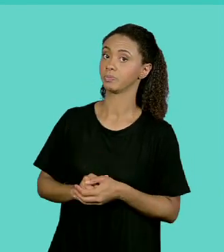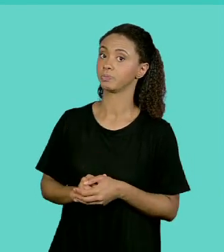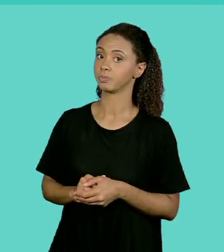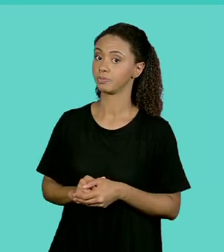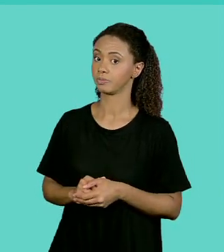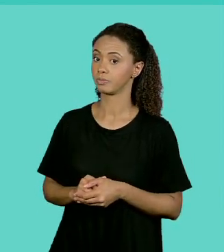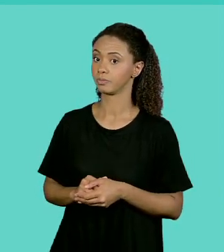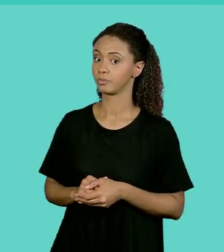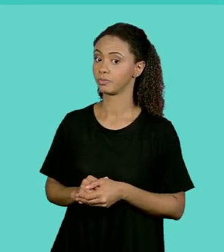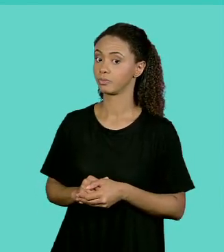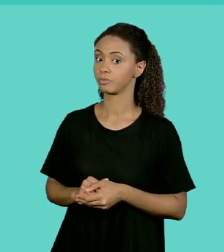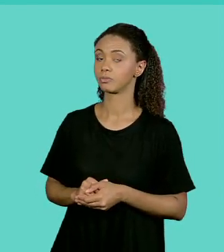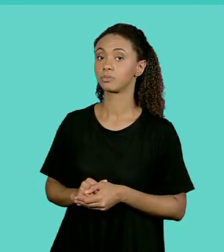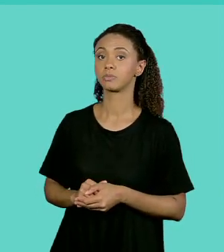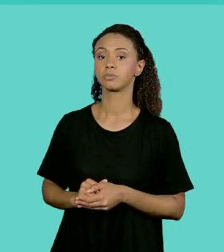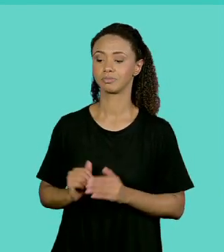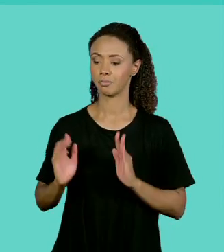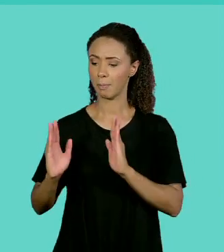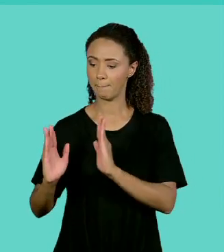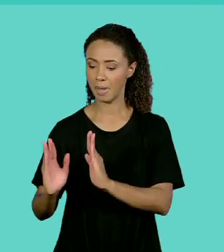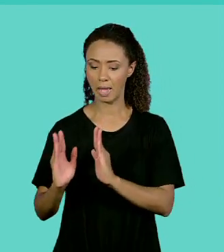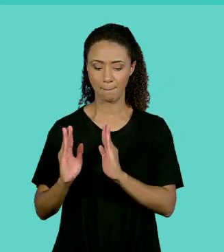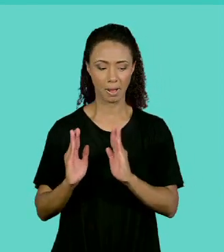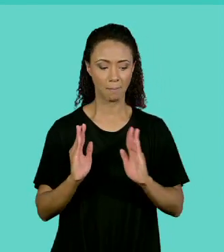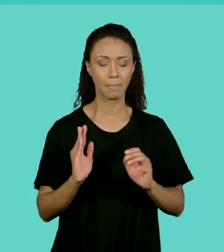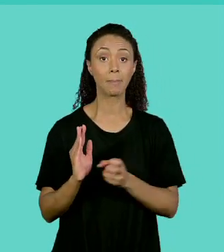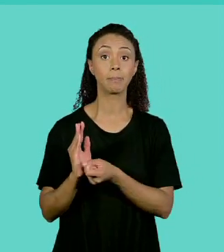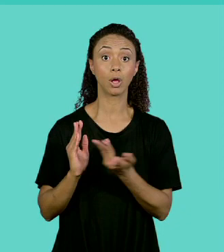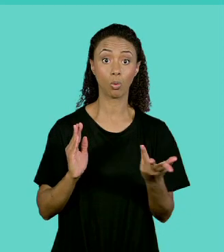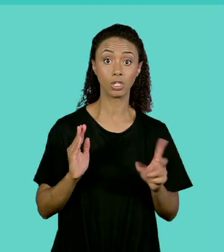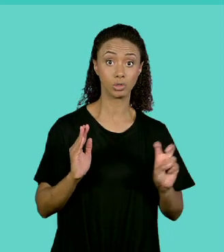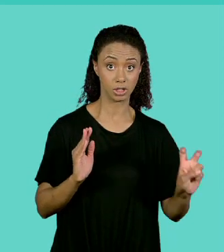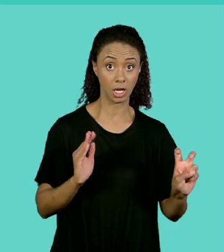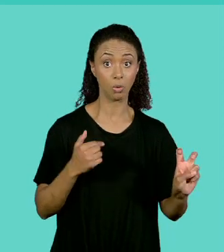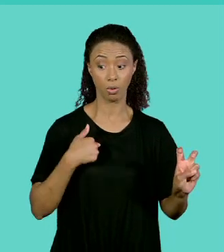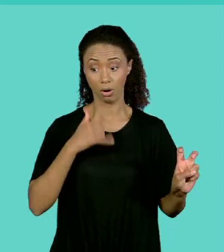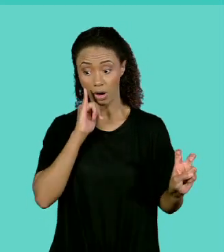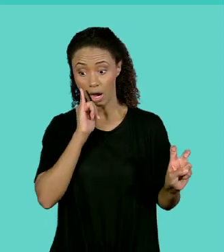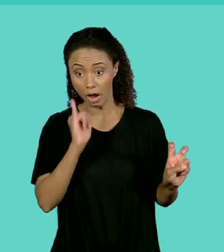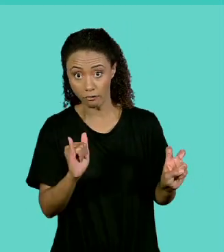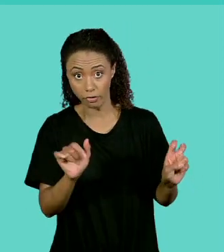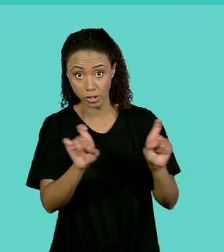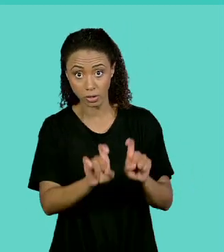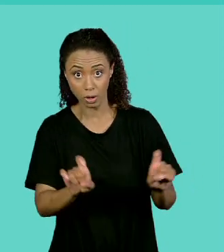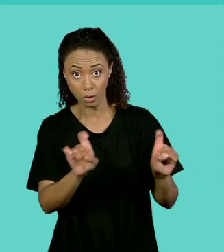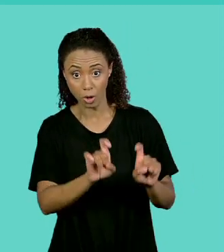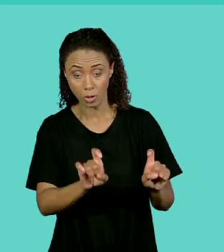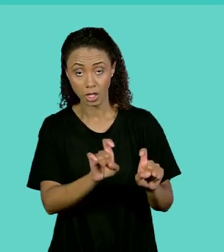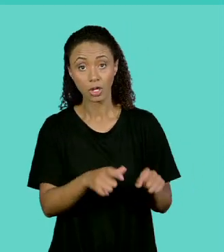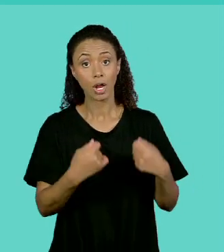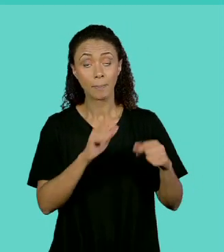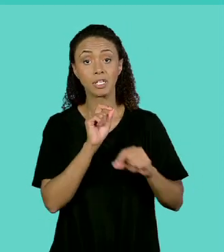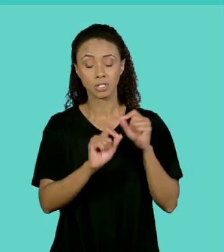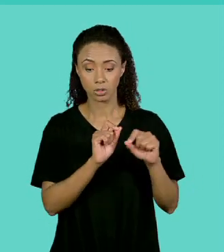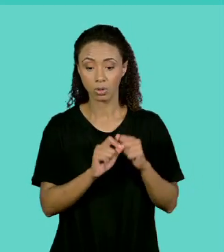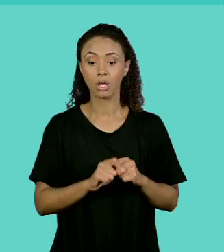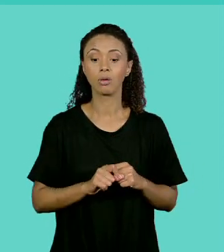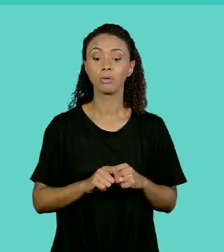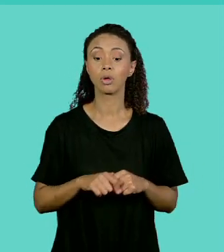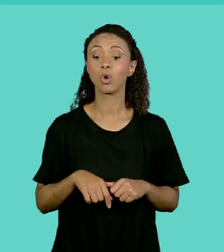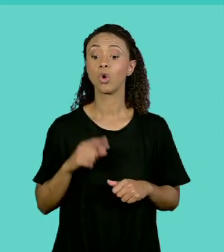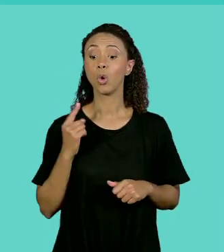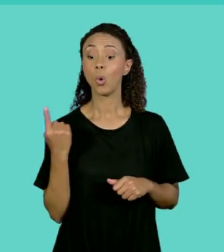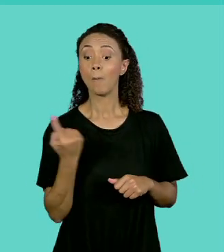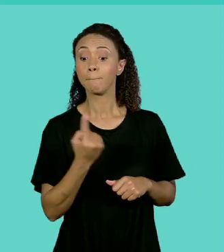número de vagões que nós temos, nós temos que informar o número do primeiro vagão e o número do último